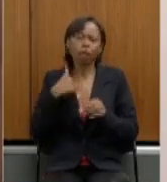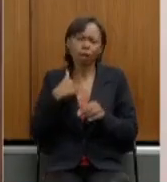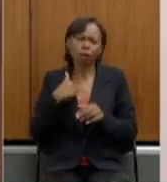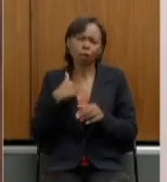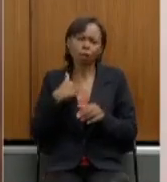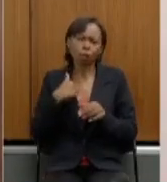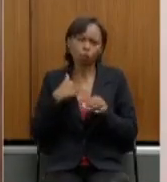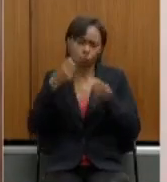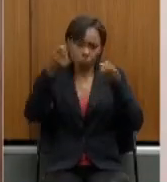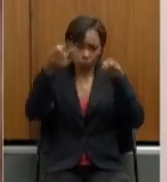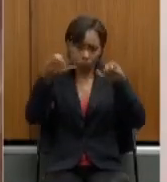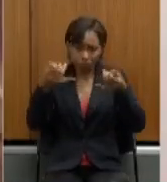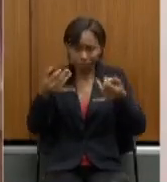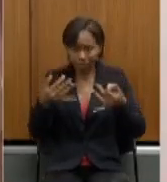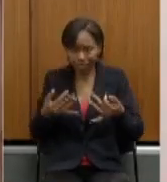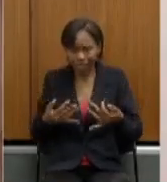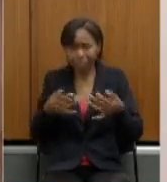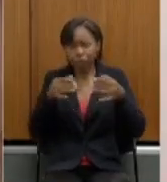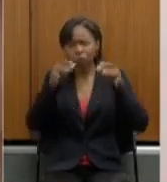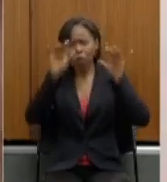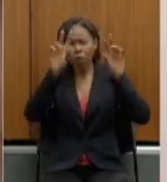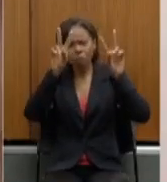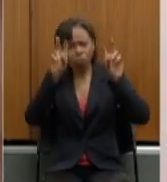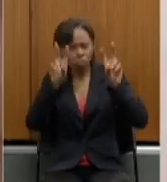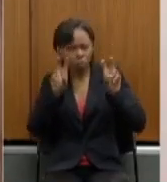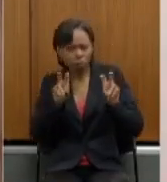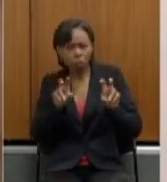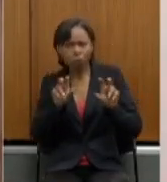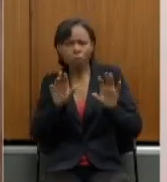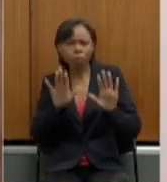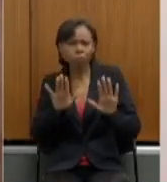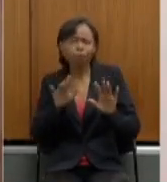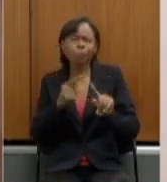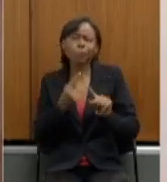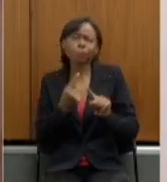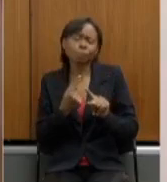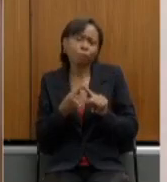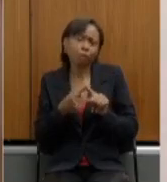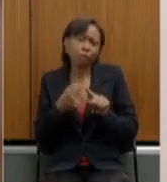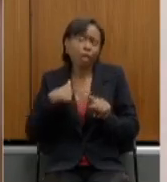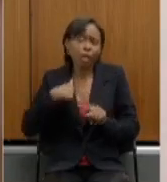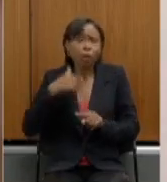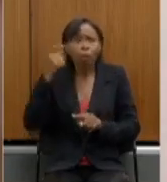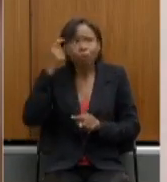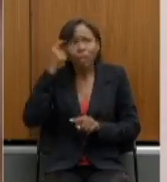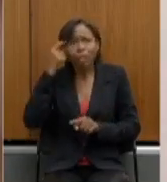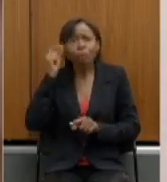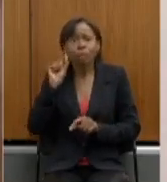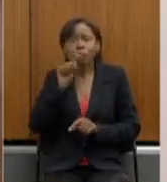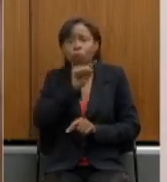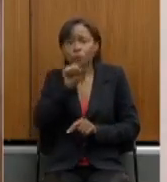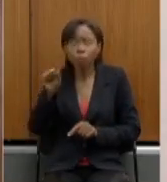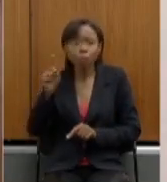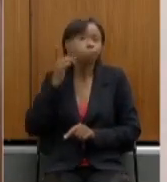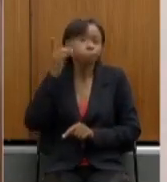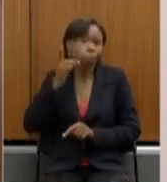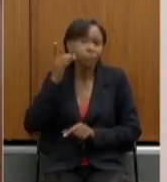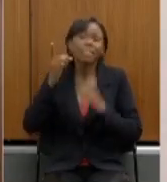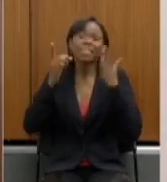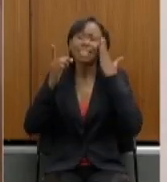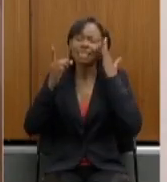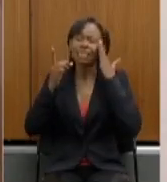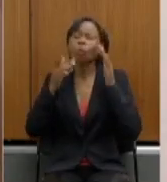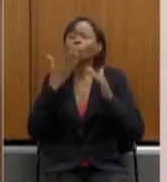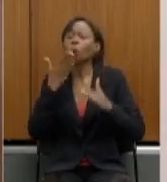estou relatando isso de forma até mais informal porque eu penso que os deputados reconhecem aqueles que tentam diminuir